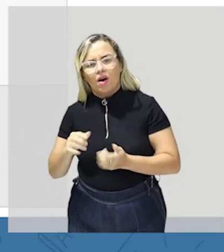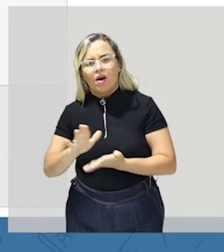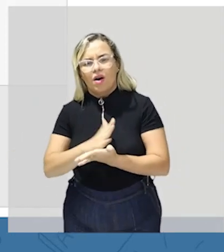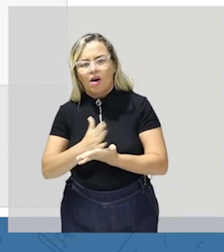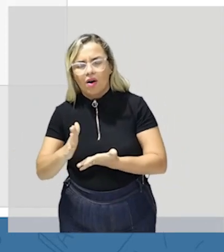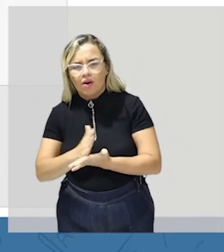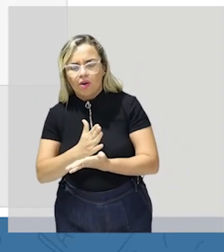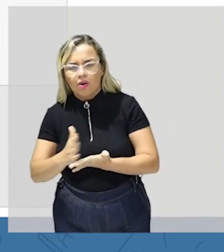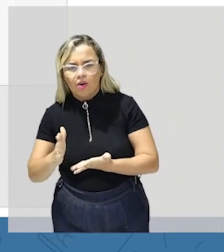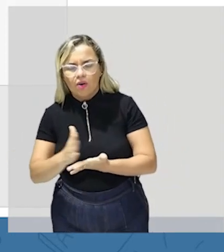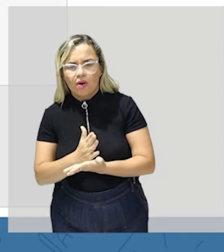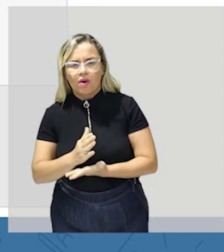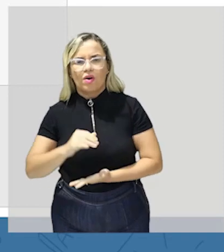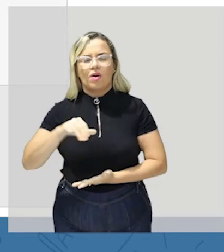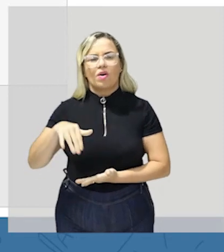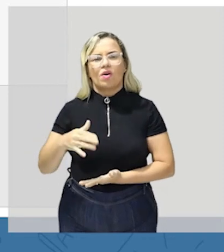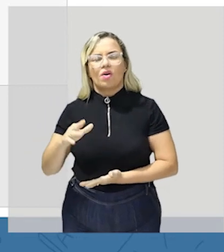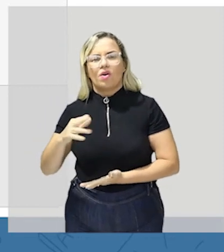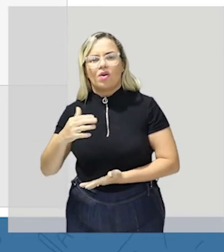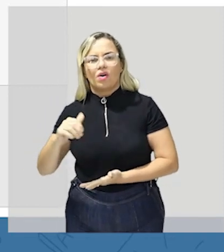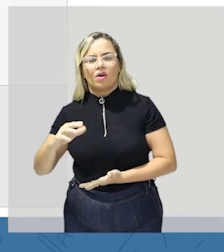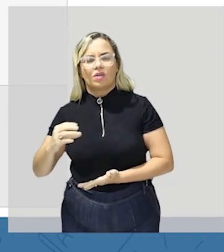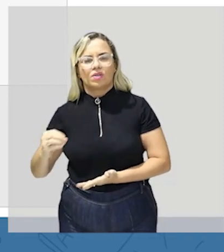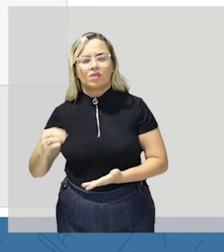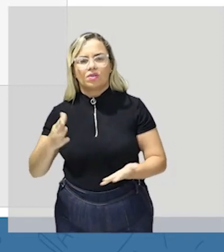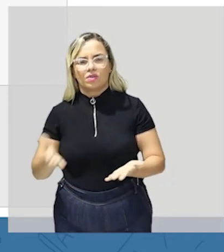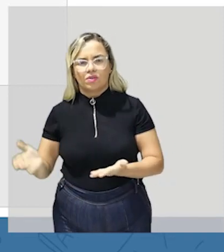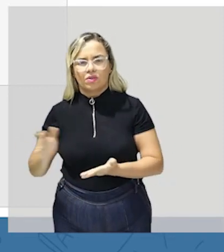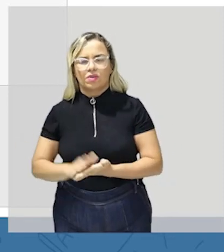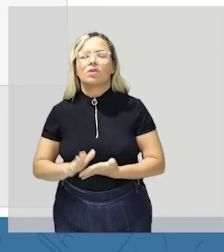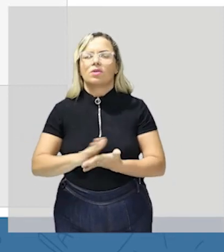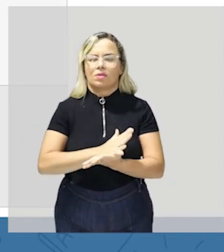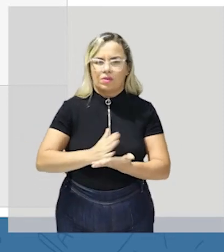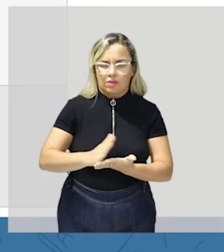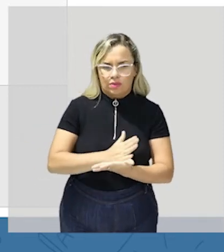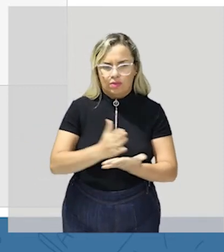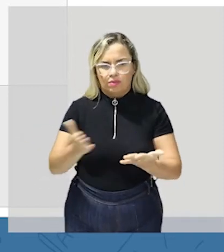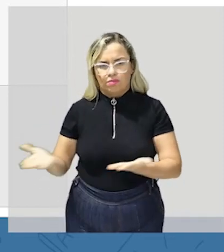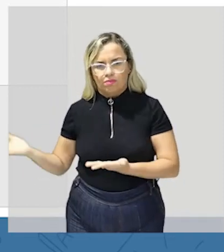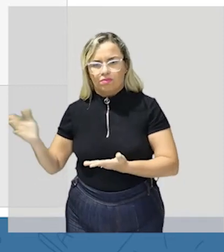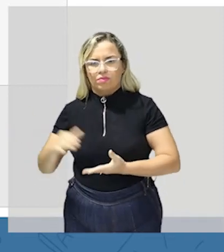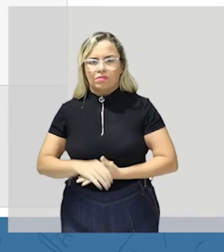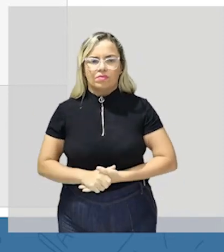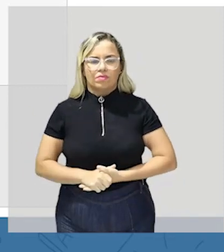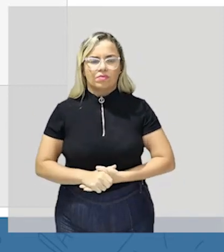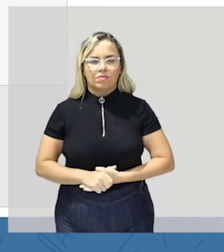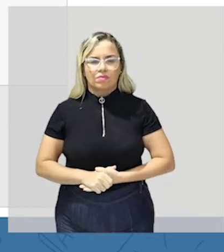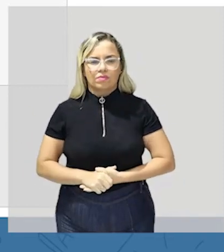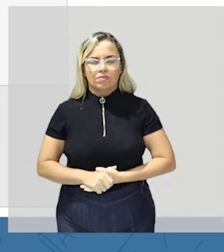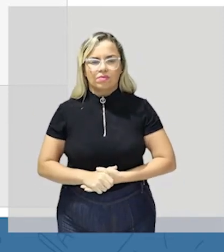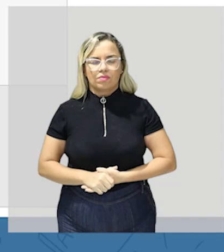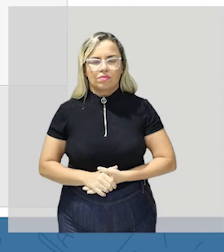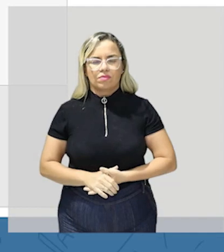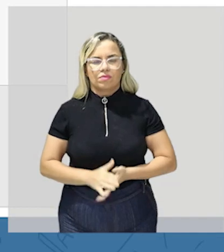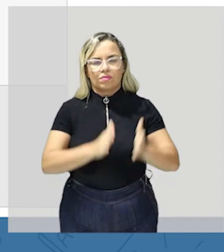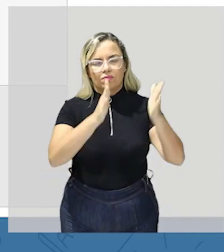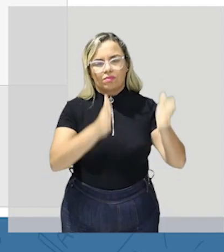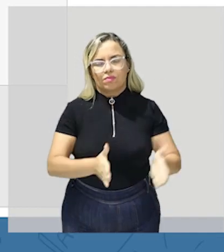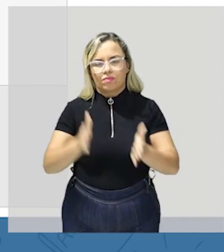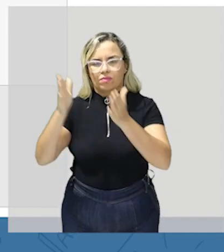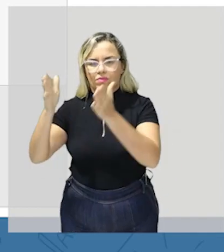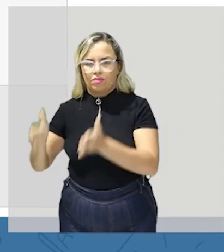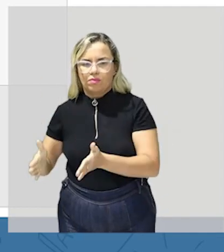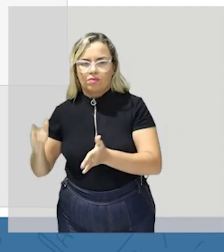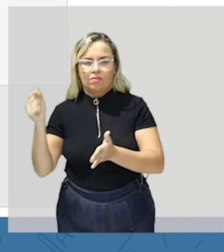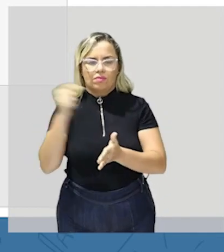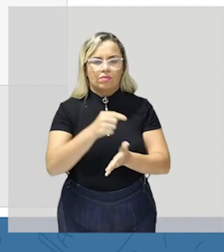conjunções né estão reconhecendo aí a fim de que em português a